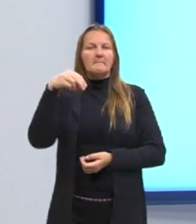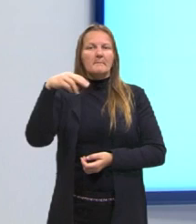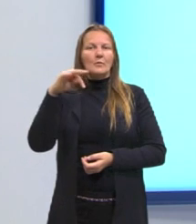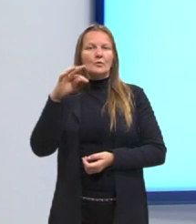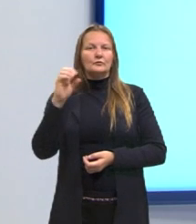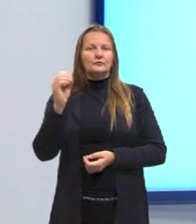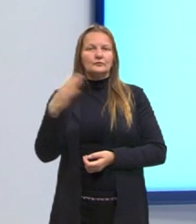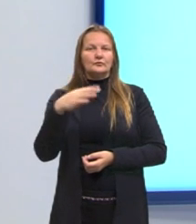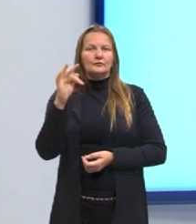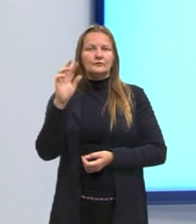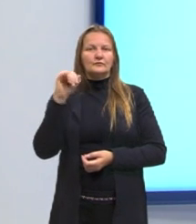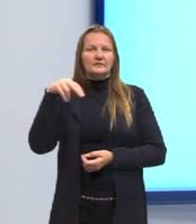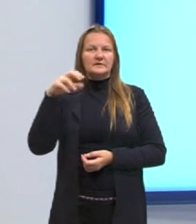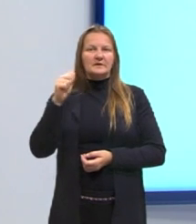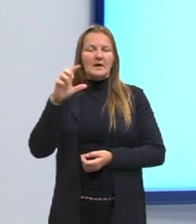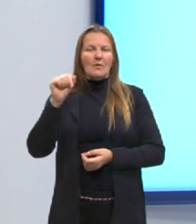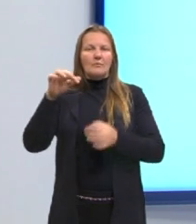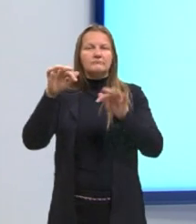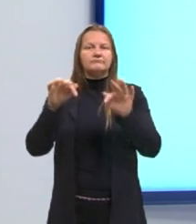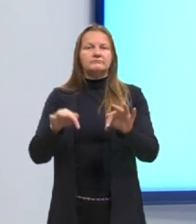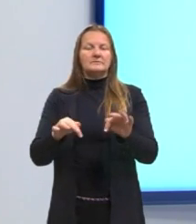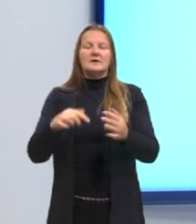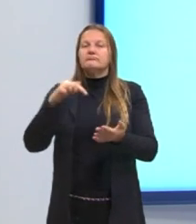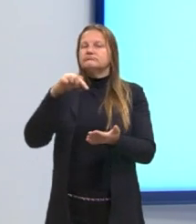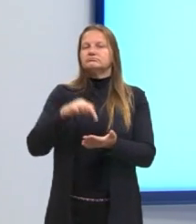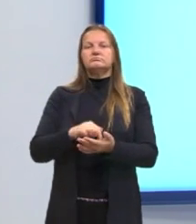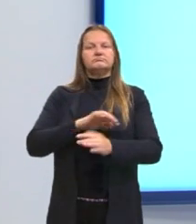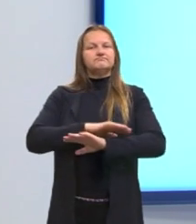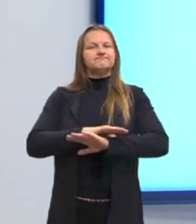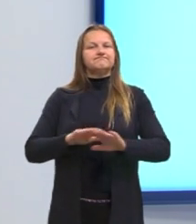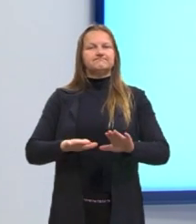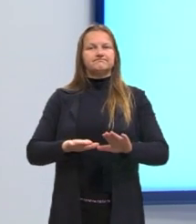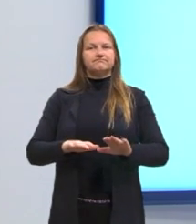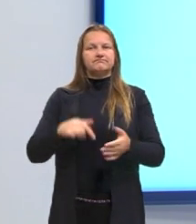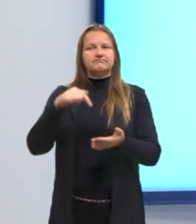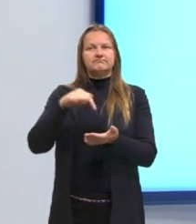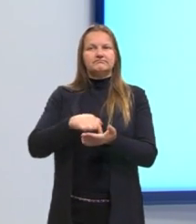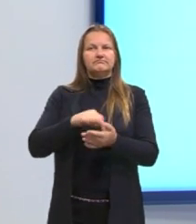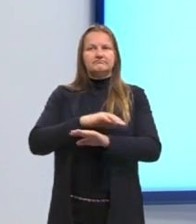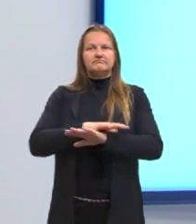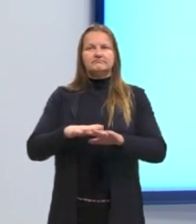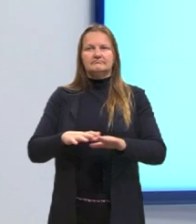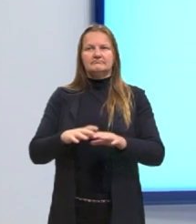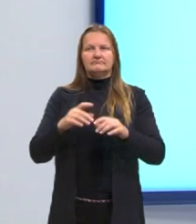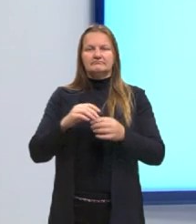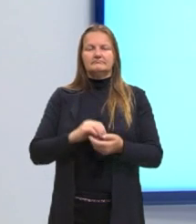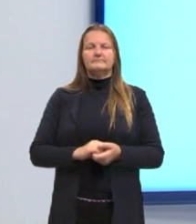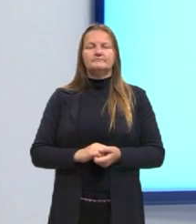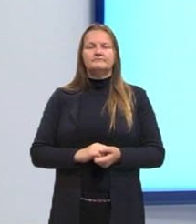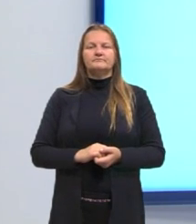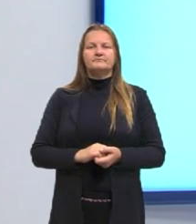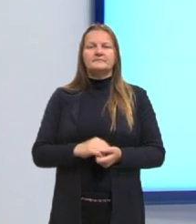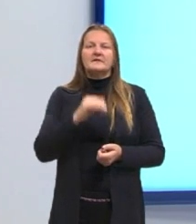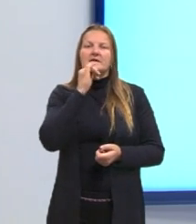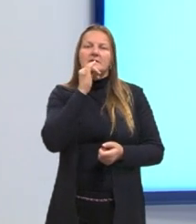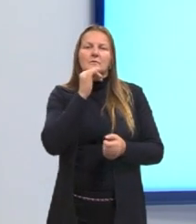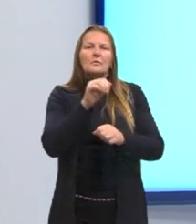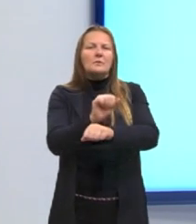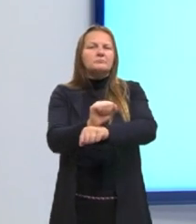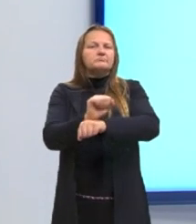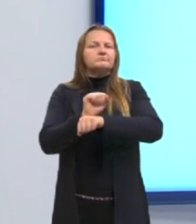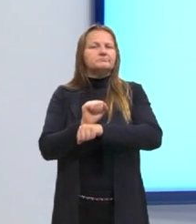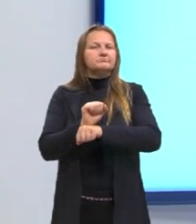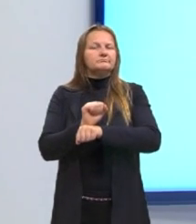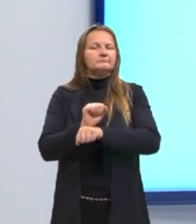final é com o ponto final que atribuímos uma pausa de longa duração. Então, o papel dele